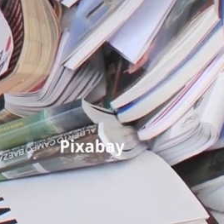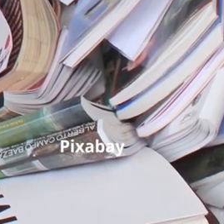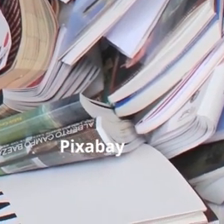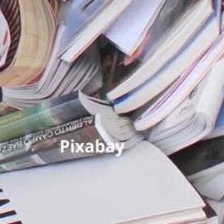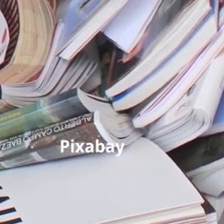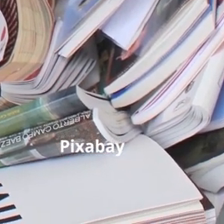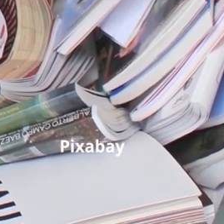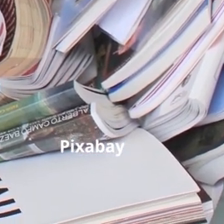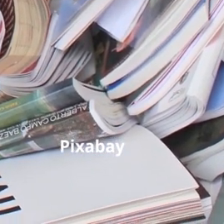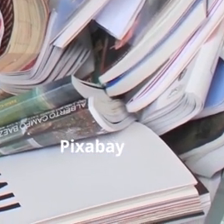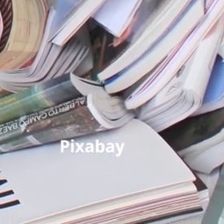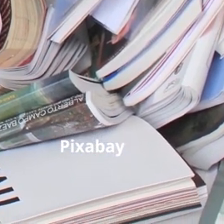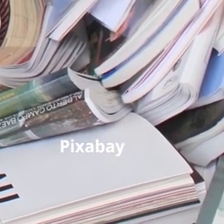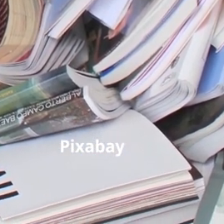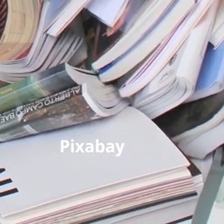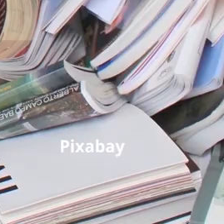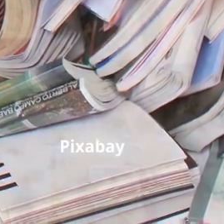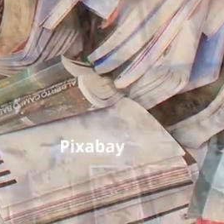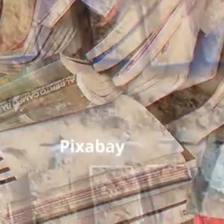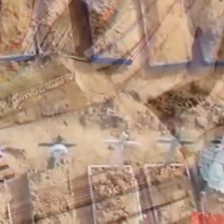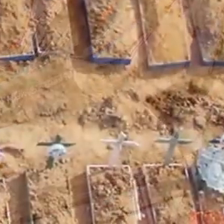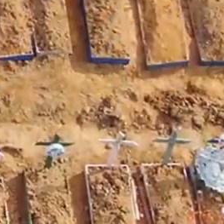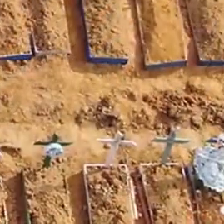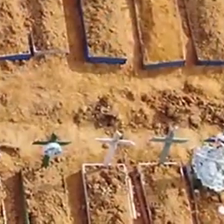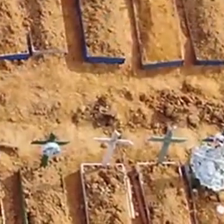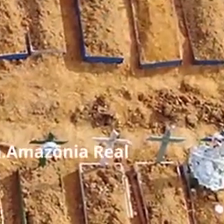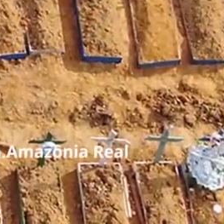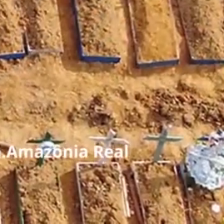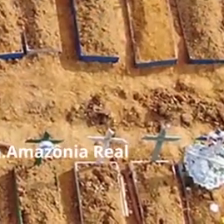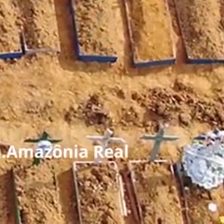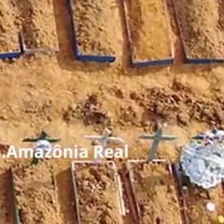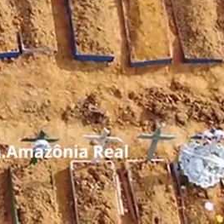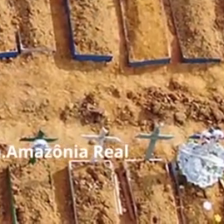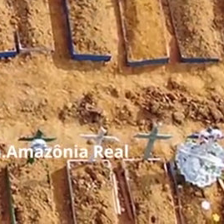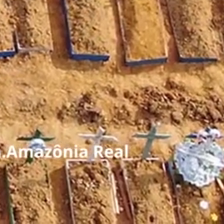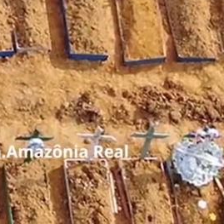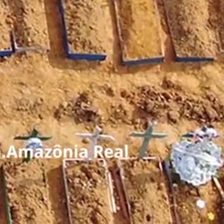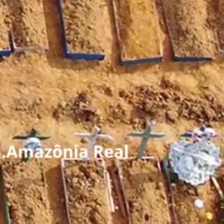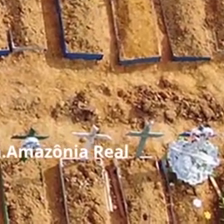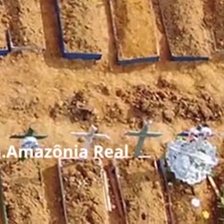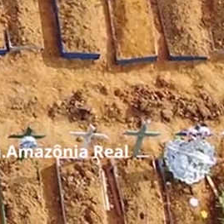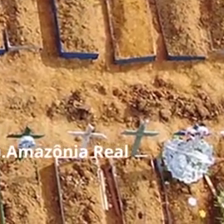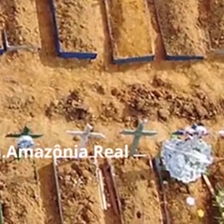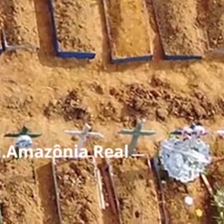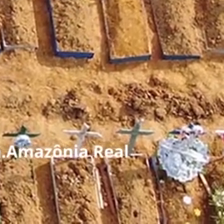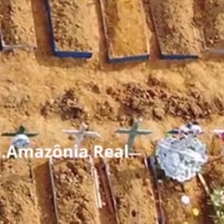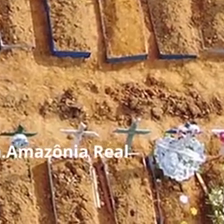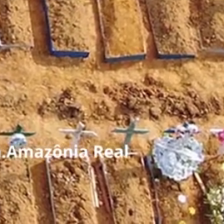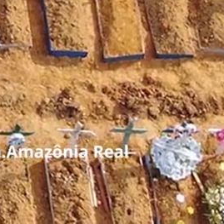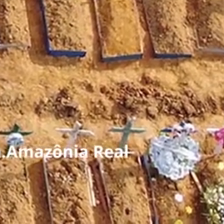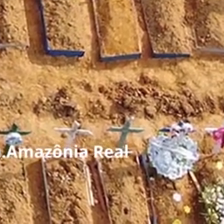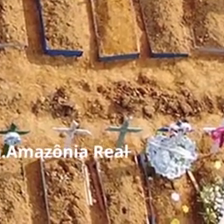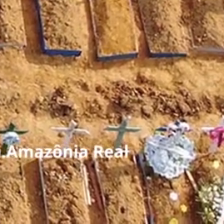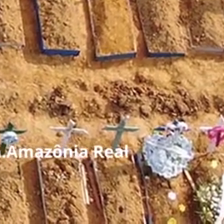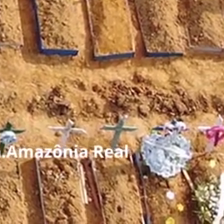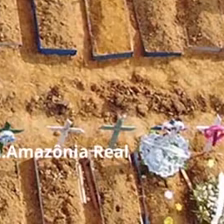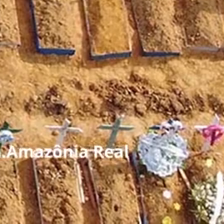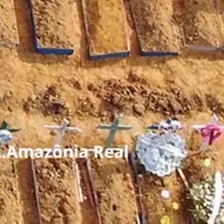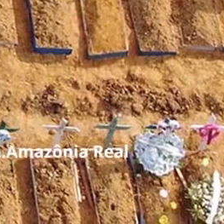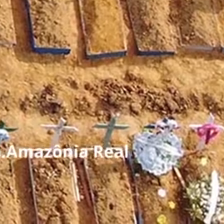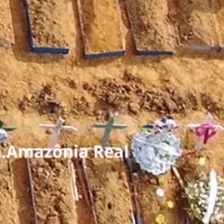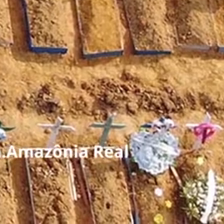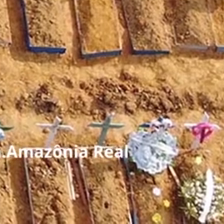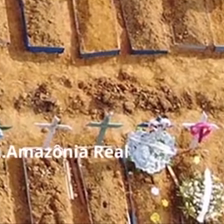instituições de ensino. Enquanto atravessa um trauma tão grave, com centenas de milhares de vidas perdidas e uma crise